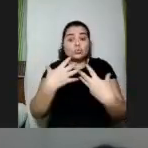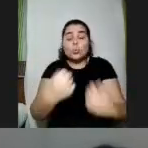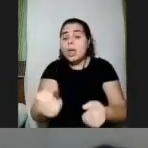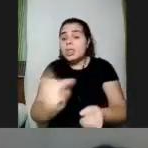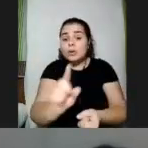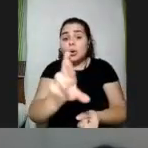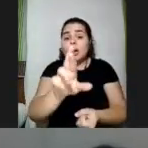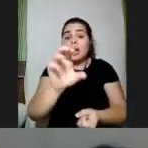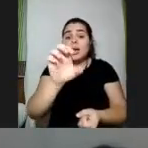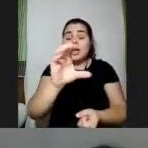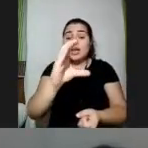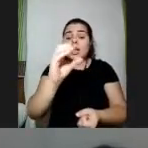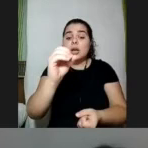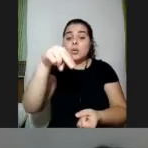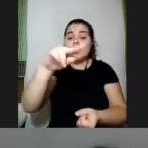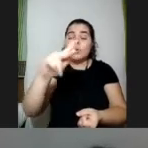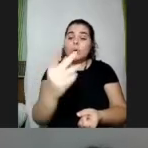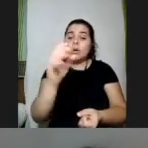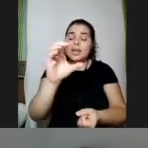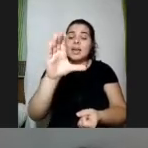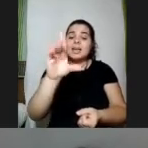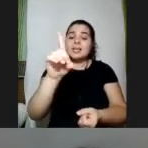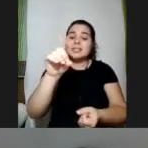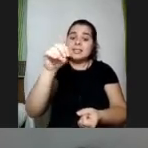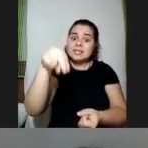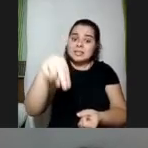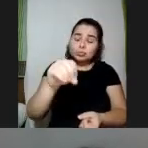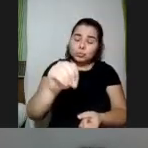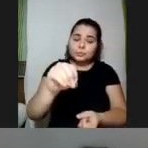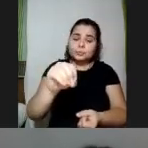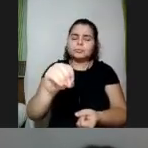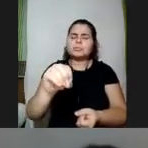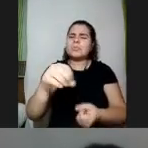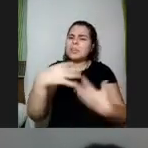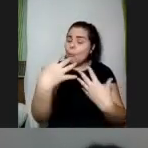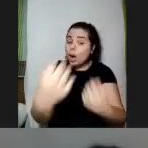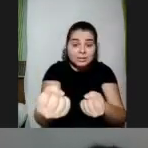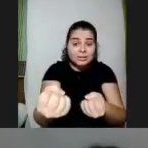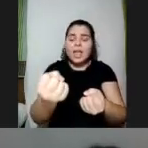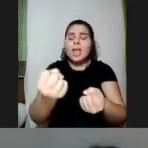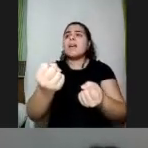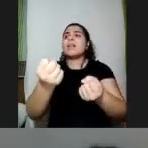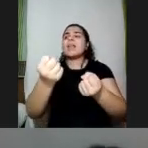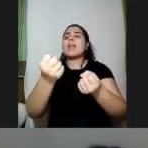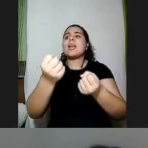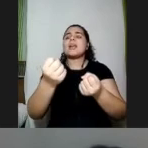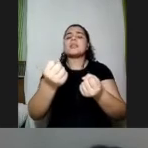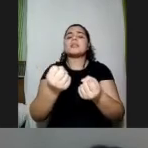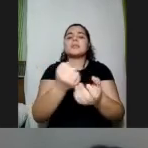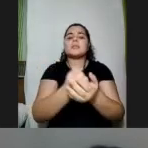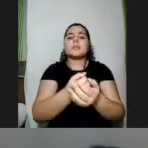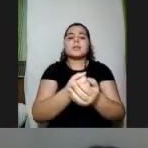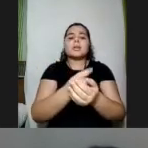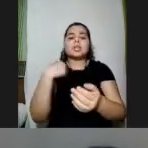reconhecendo o direito de cada um de nós na nossa singularidade fazer parte desse movimento desse